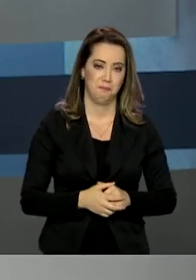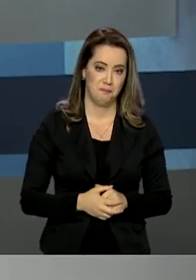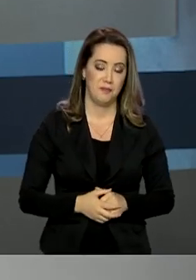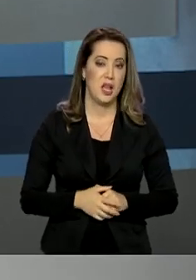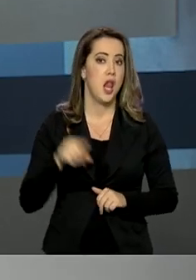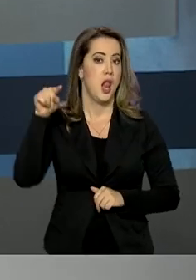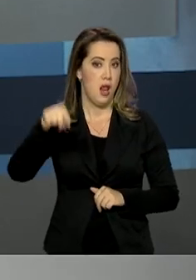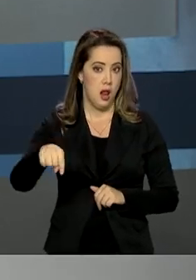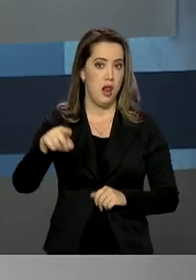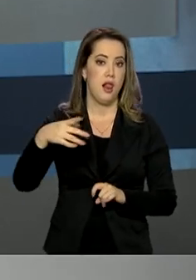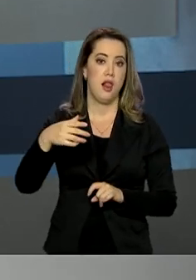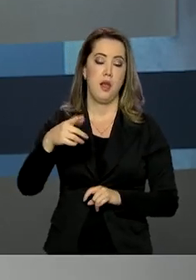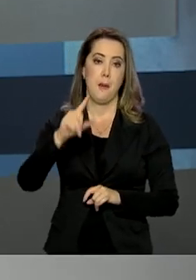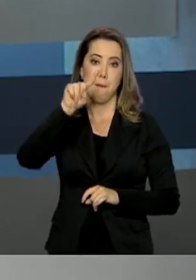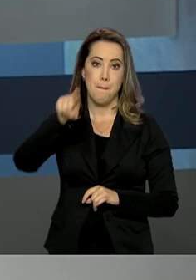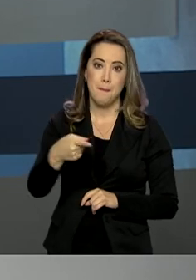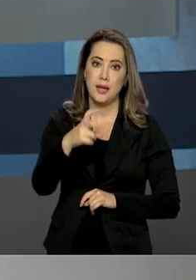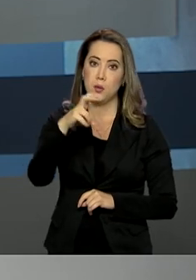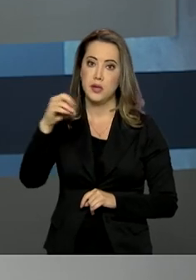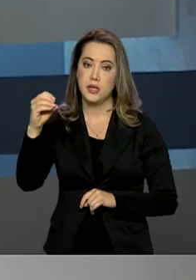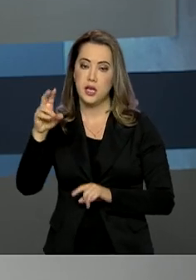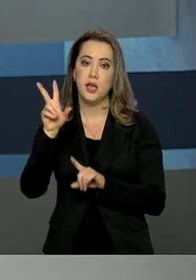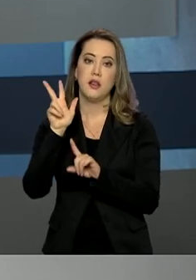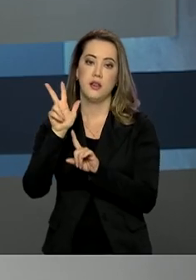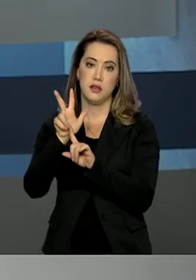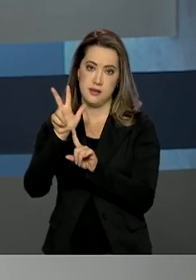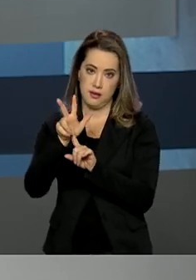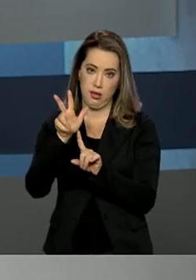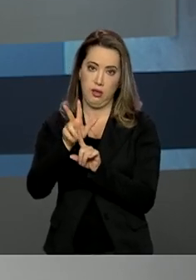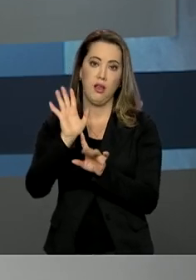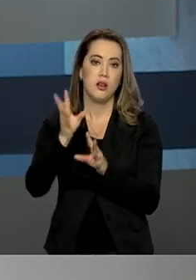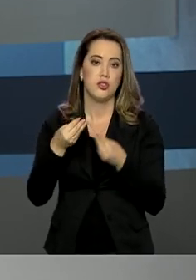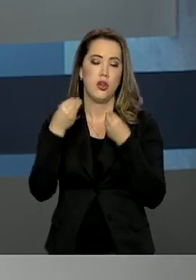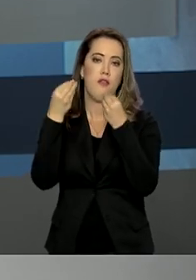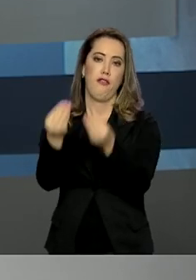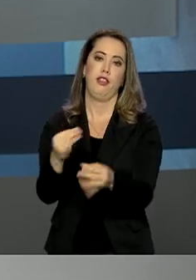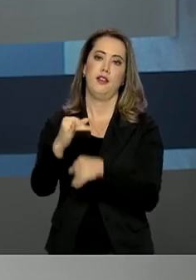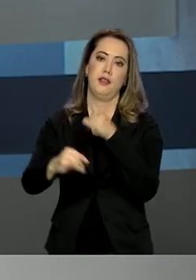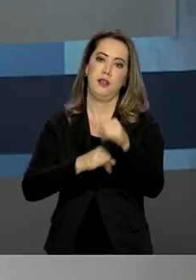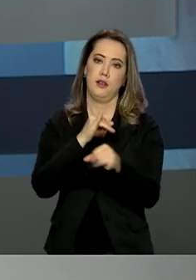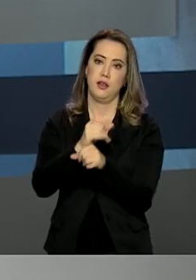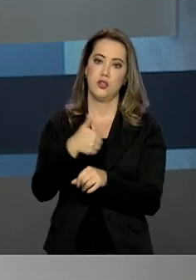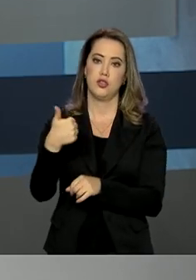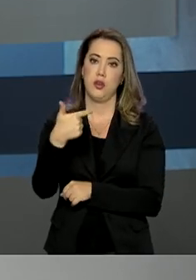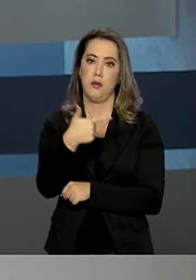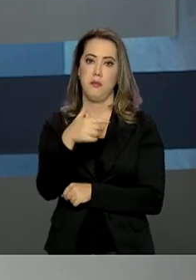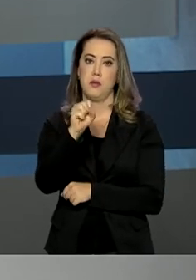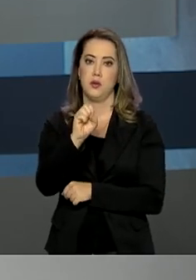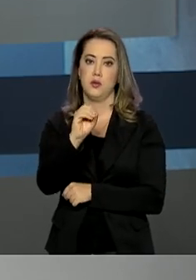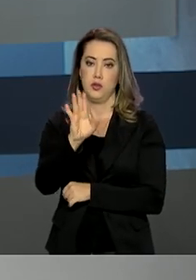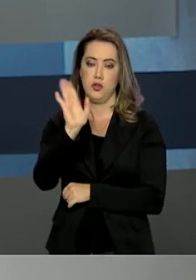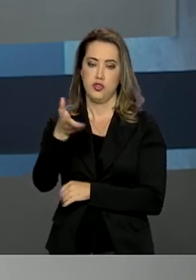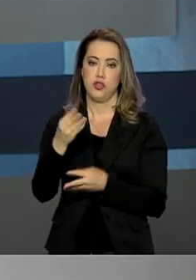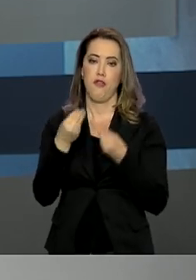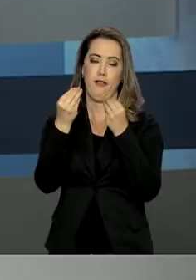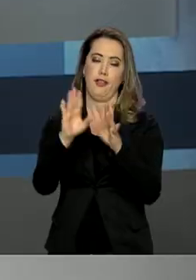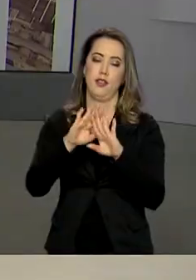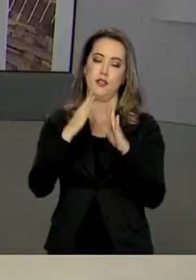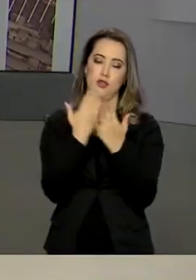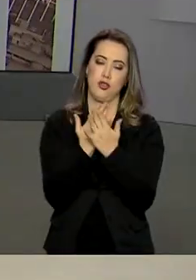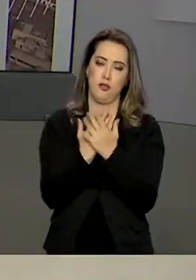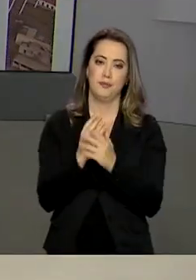Maranhão, quase 1.500 antenas do programa já foram instaladas, sendo 1.280 delas em escolas.